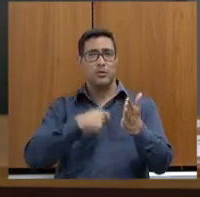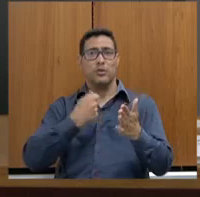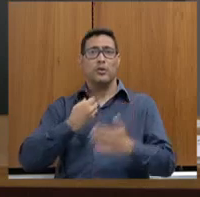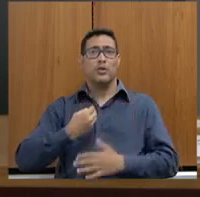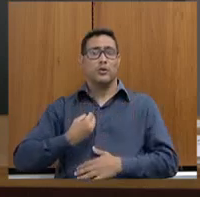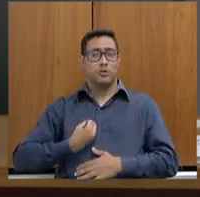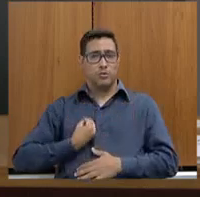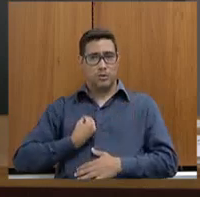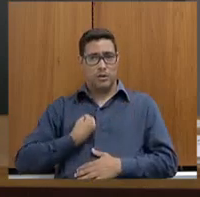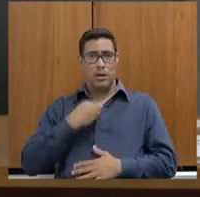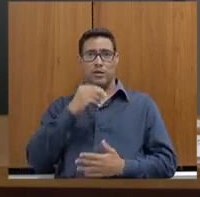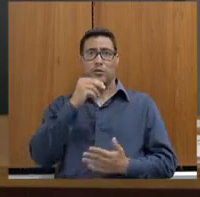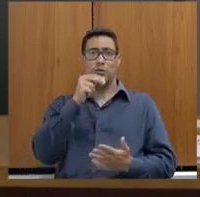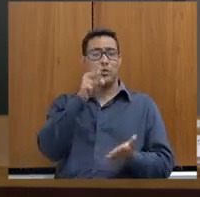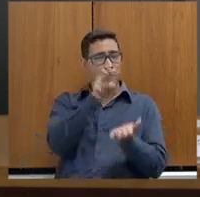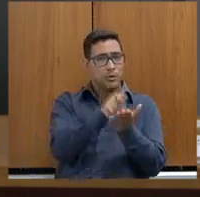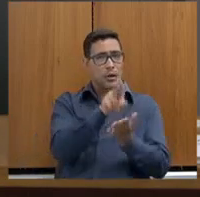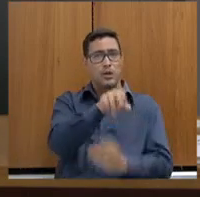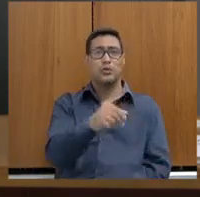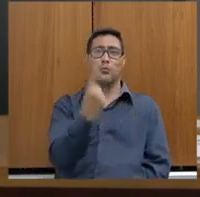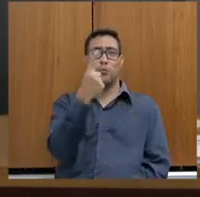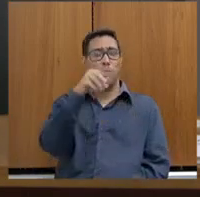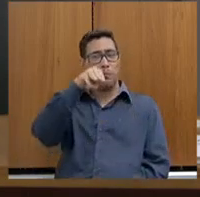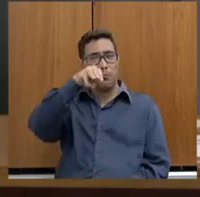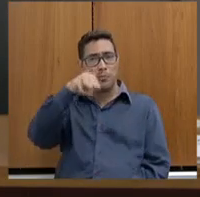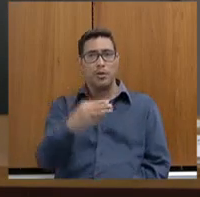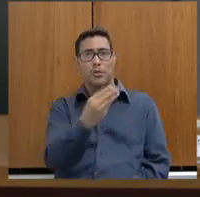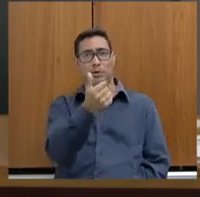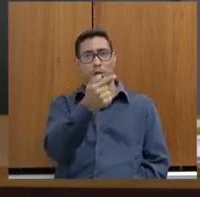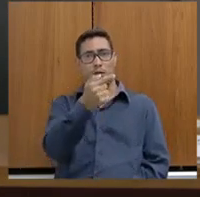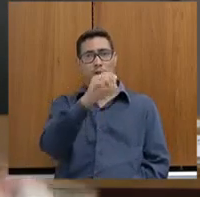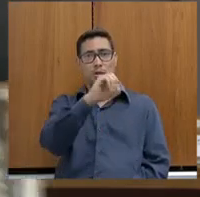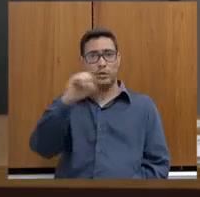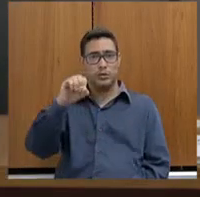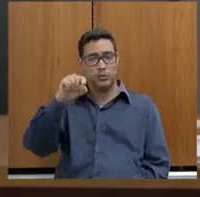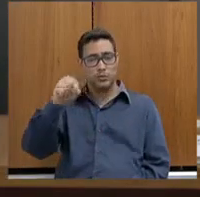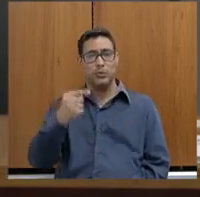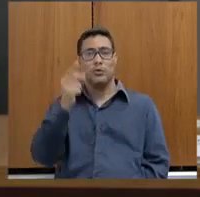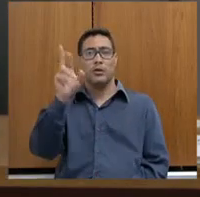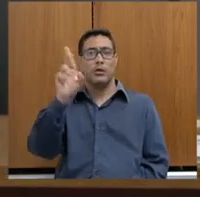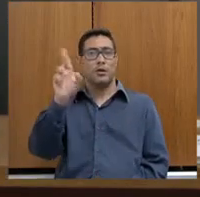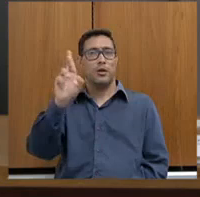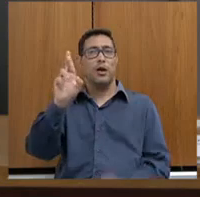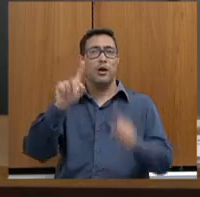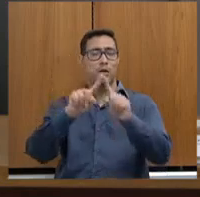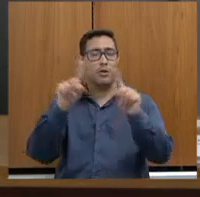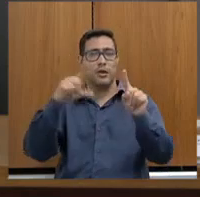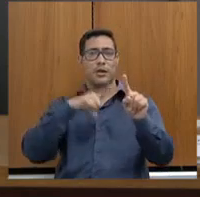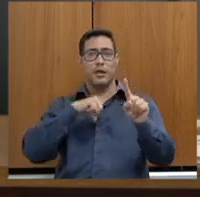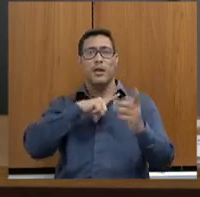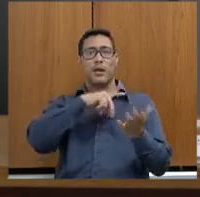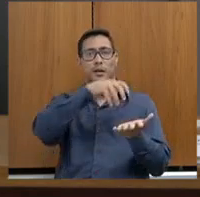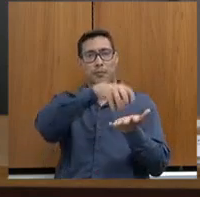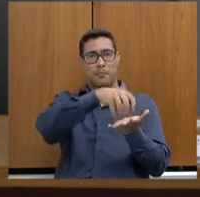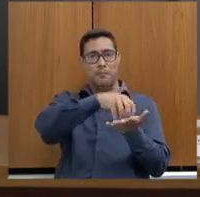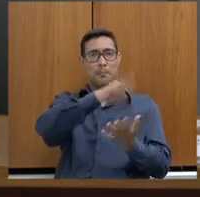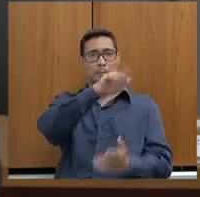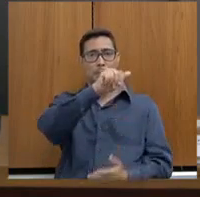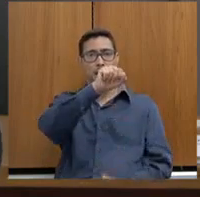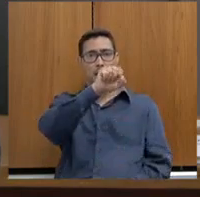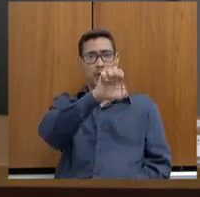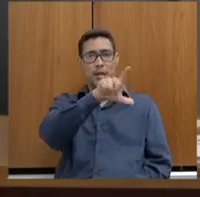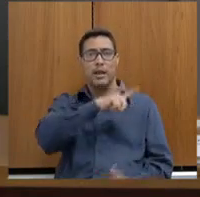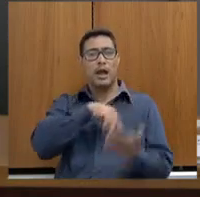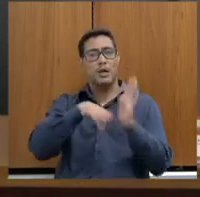base integrada no valor de aproximadamente 1 milhão e 700 mil reais. E essa base integrada, ela tem contribuído muito para a nossa